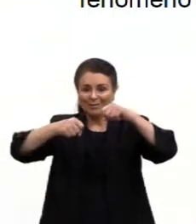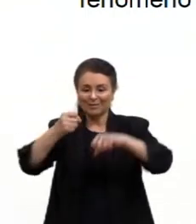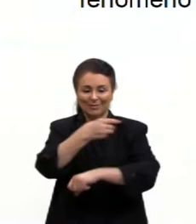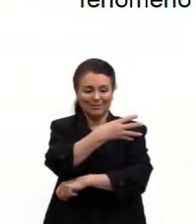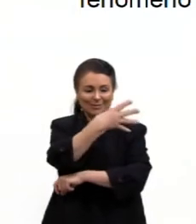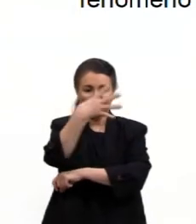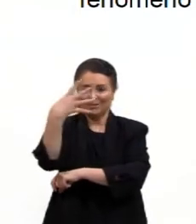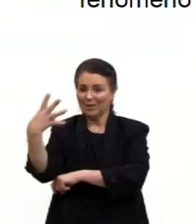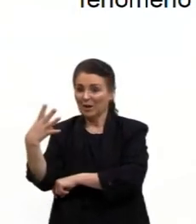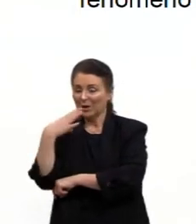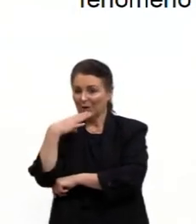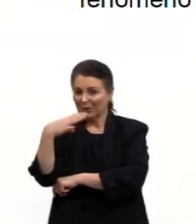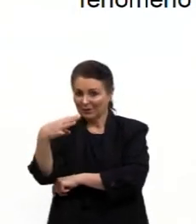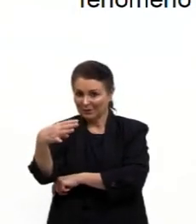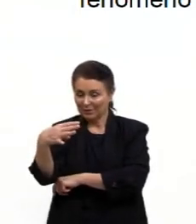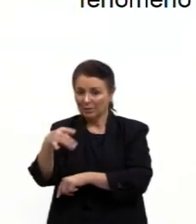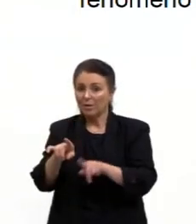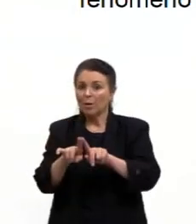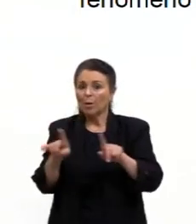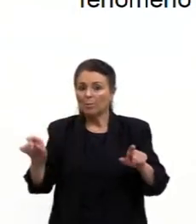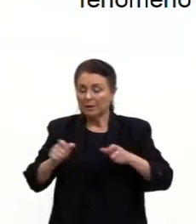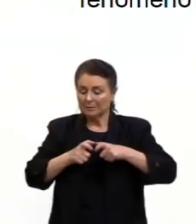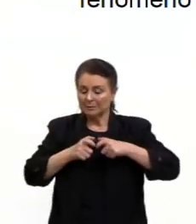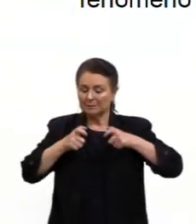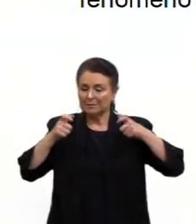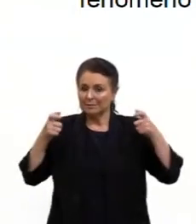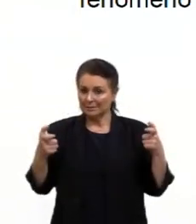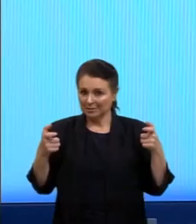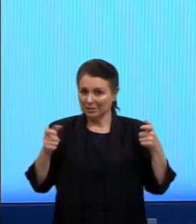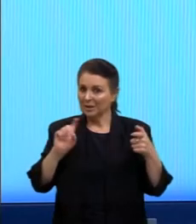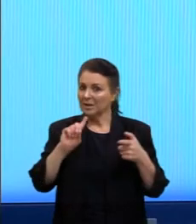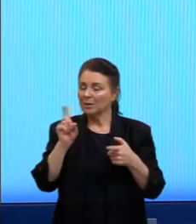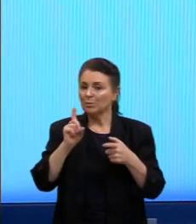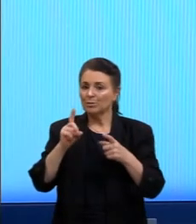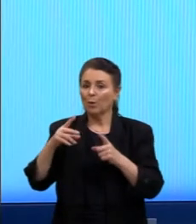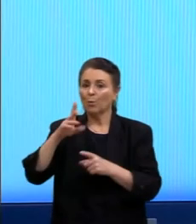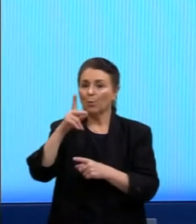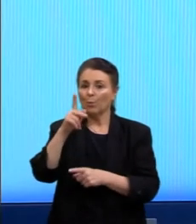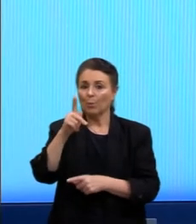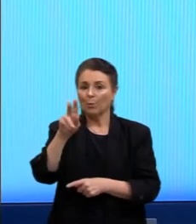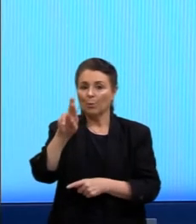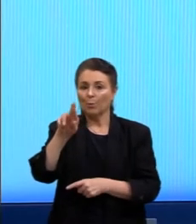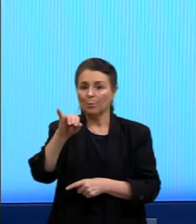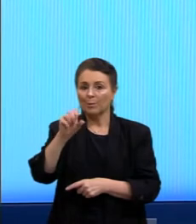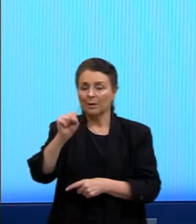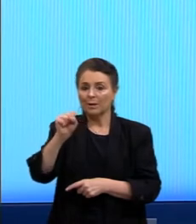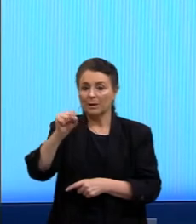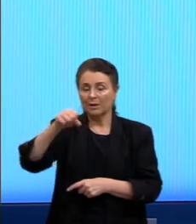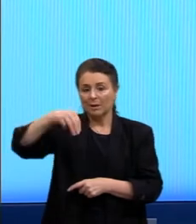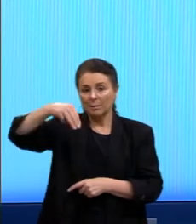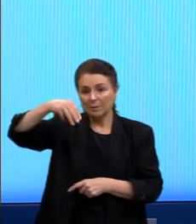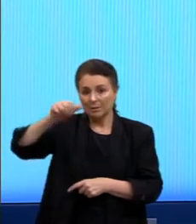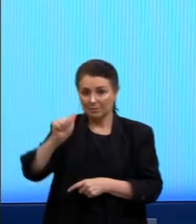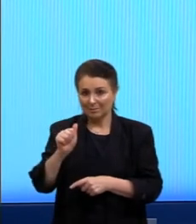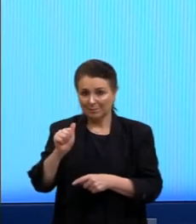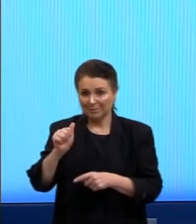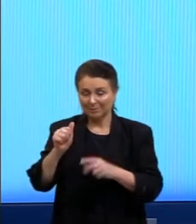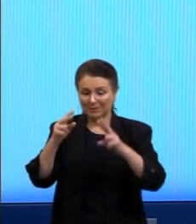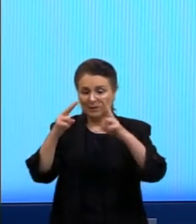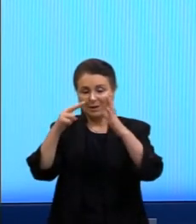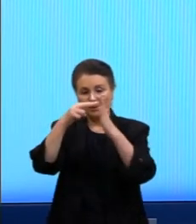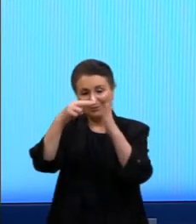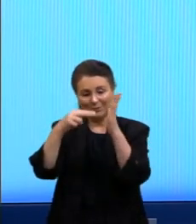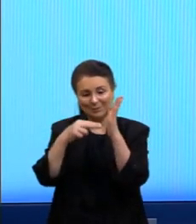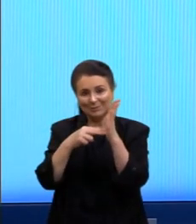Só que, claro, de uma forma muito maior e não somente em um prisma, né, são várias gotas, então, que vão formar esse fenômeno do